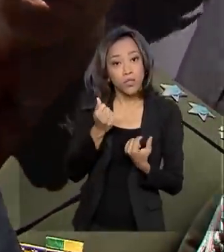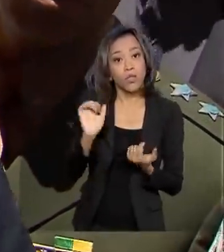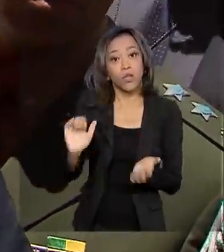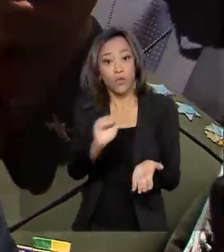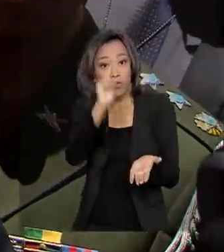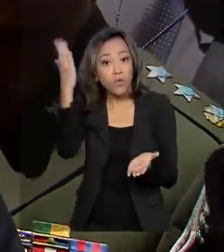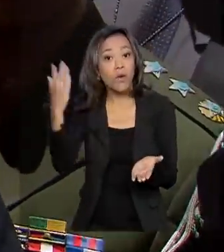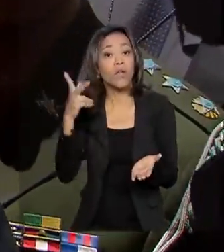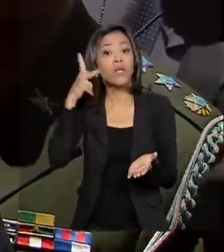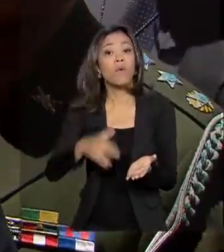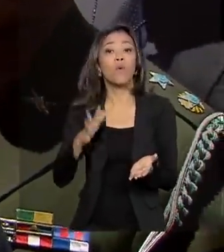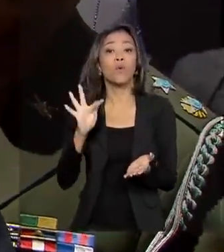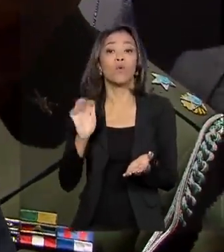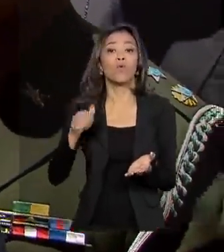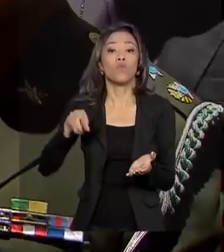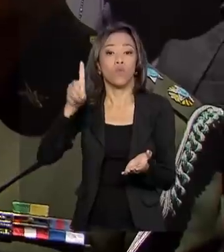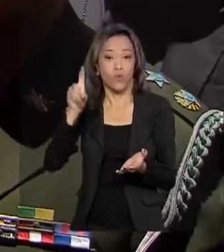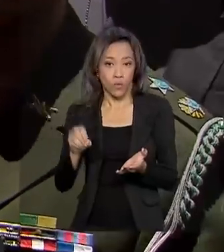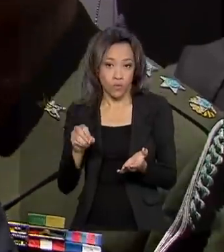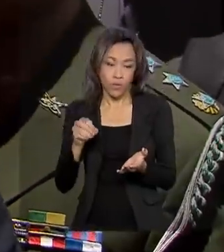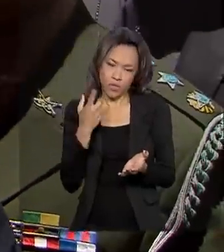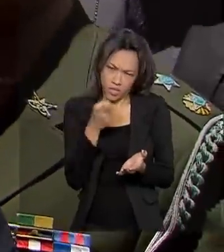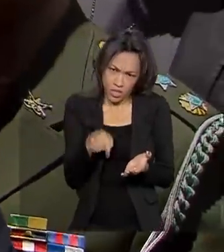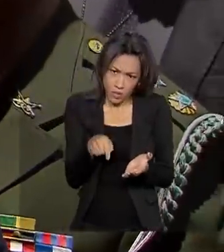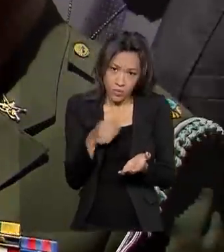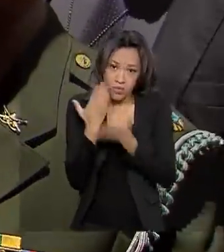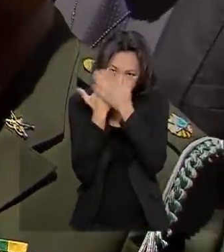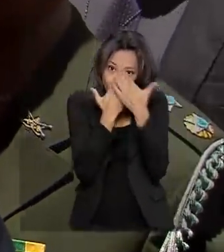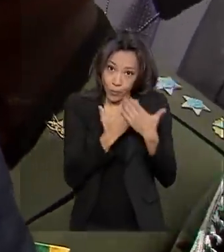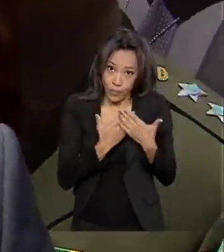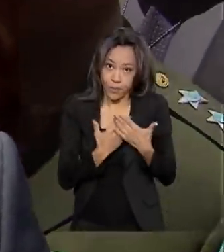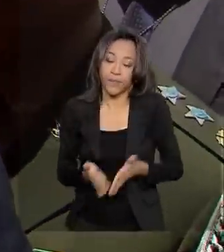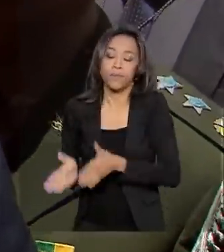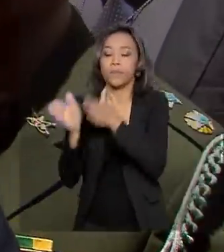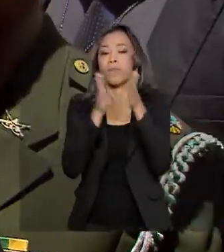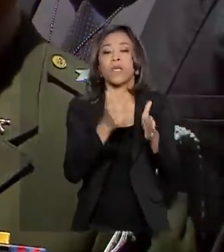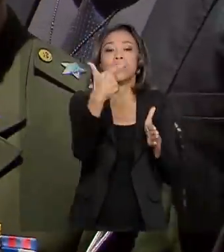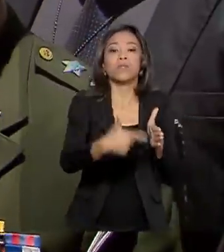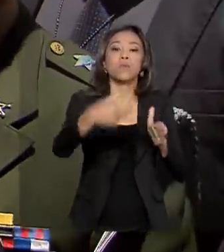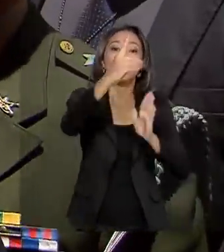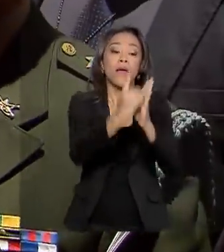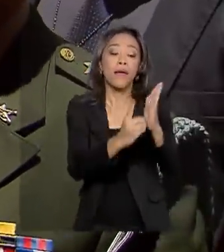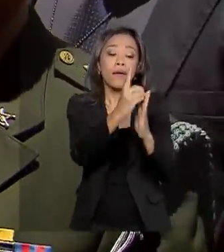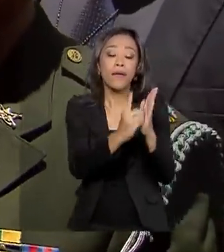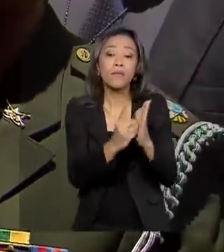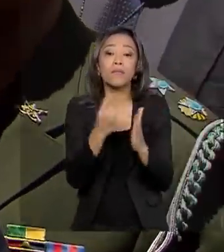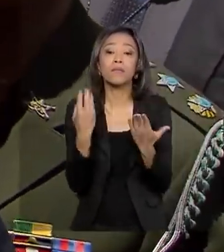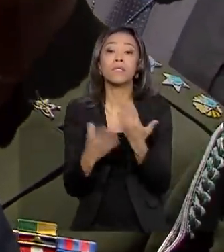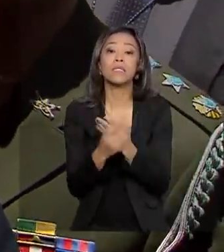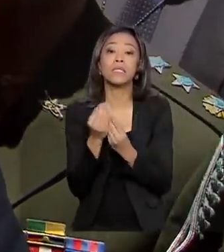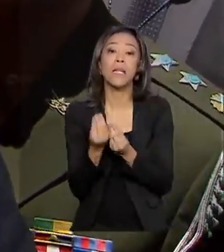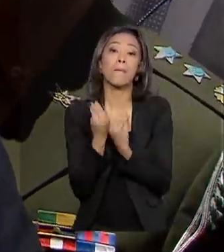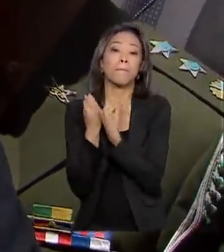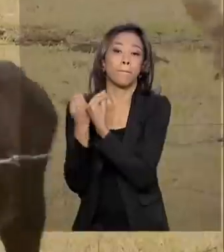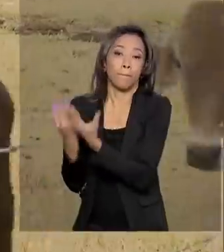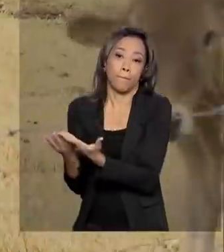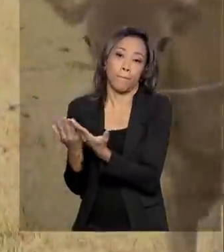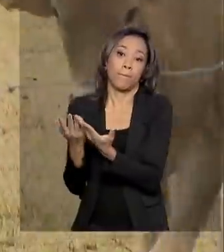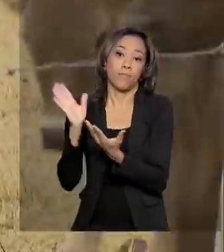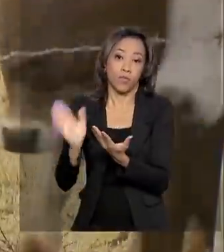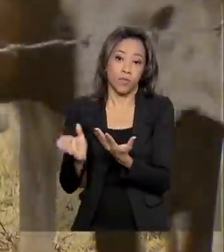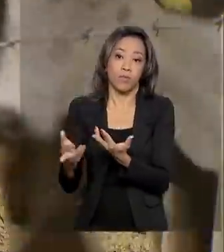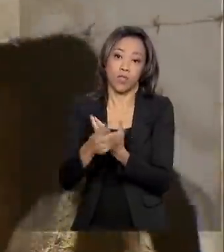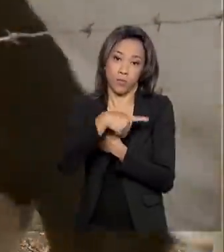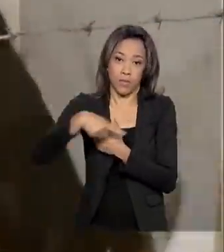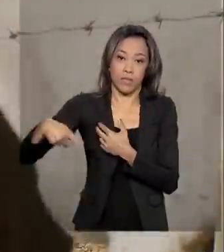do fundo da Amazônia. Então, isso está em estudo. Segunda coisa, o decreto está na mão do presidente, está ultimando isso aí. O